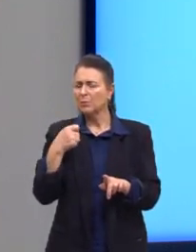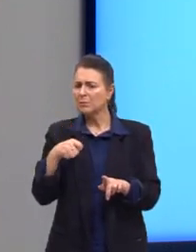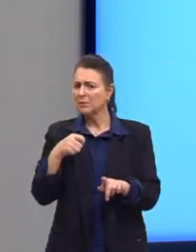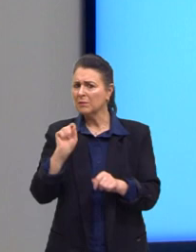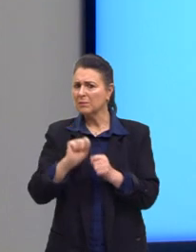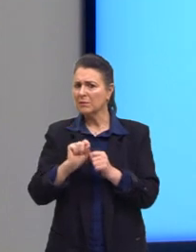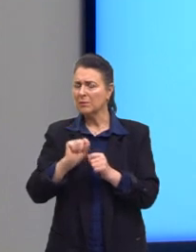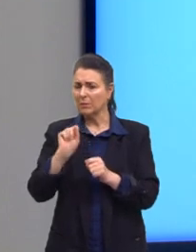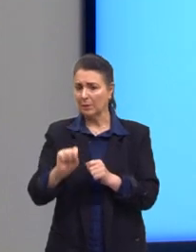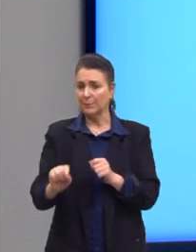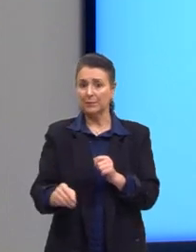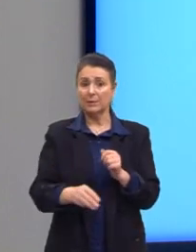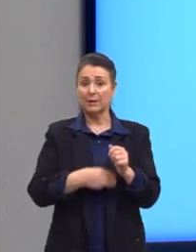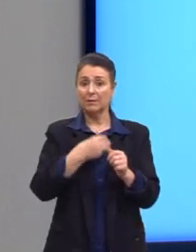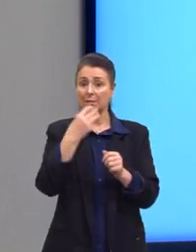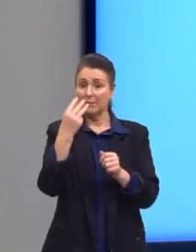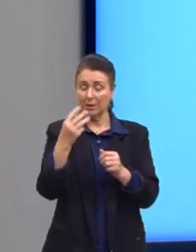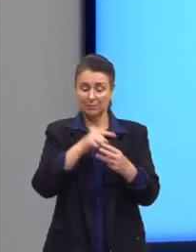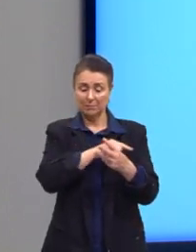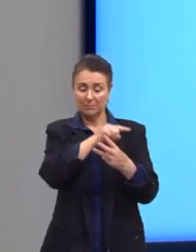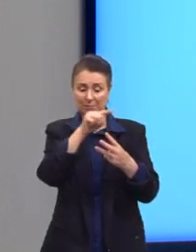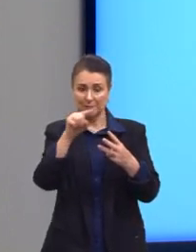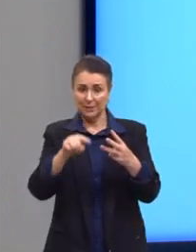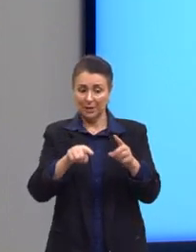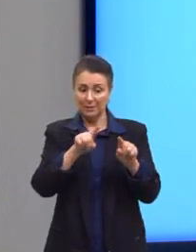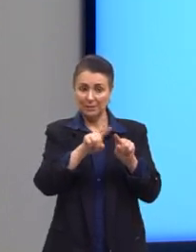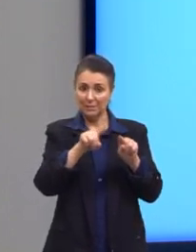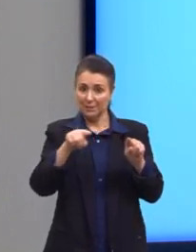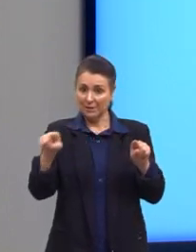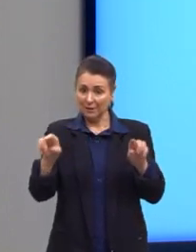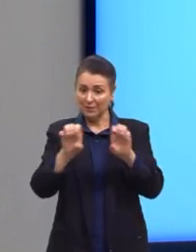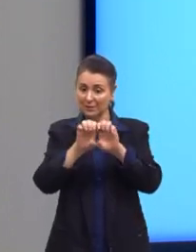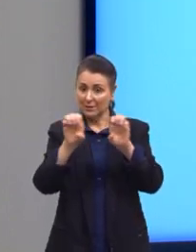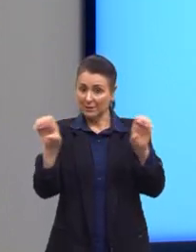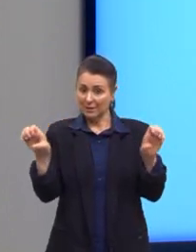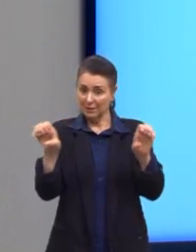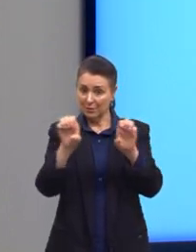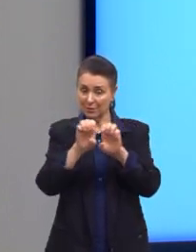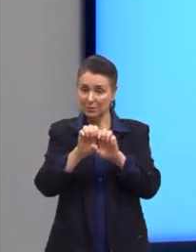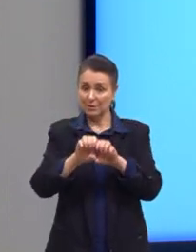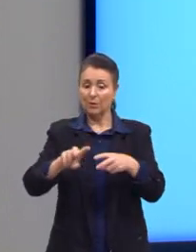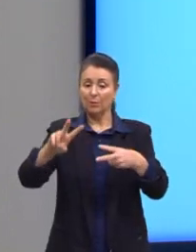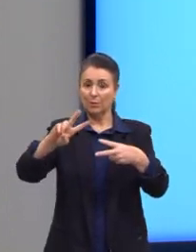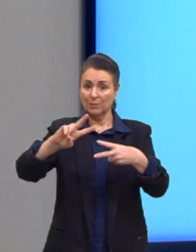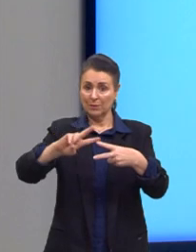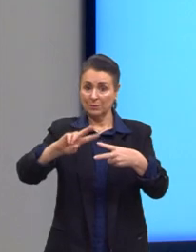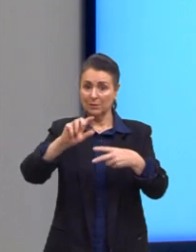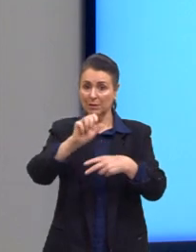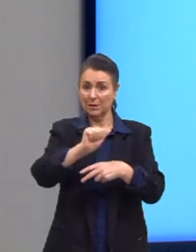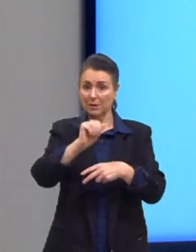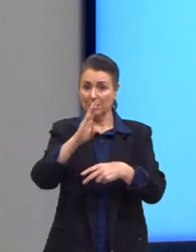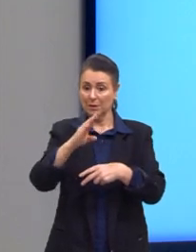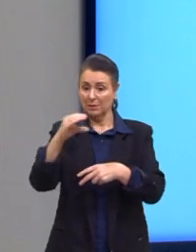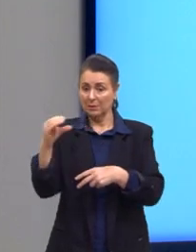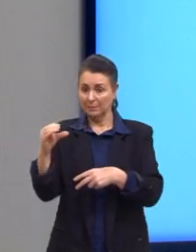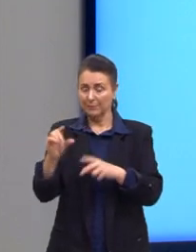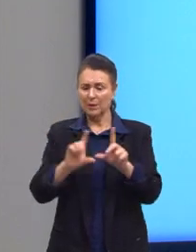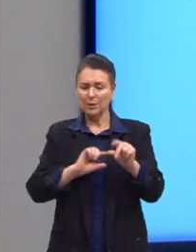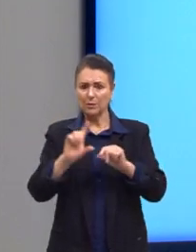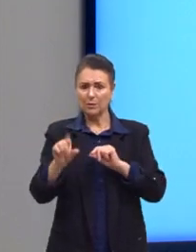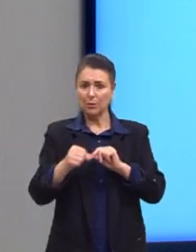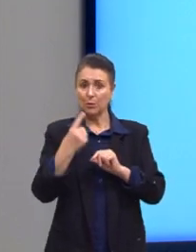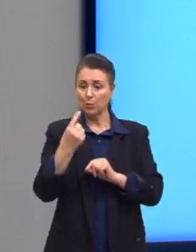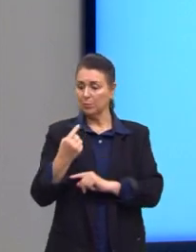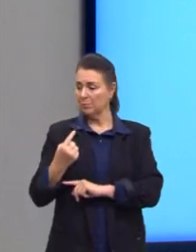variáveis, então, nessa equaçãozinha que eu montei, né? Os coeficientes a, b e c. Eu vou escolher um deles para